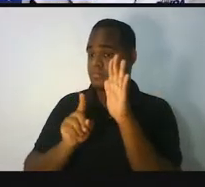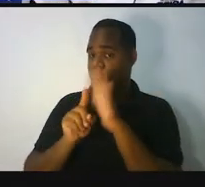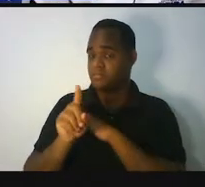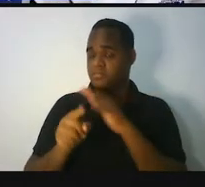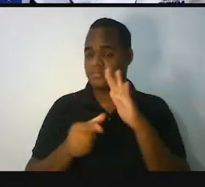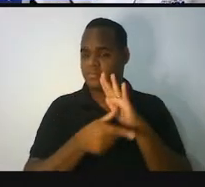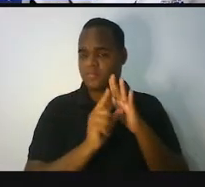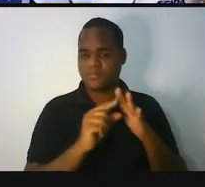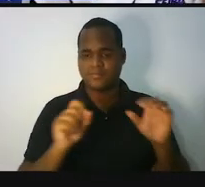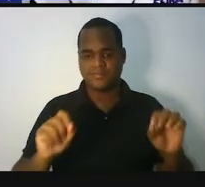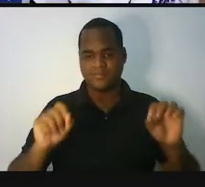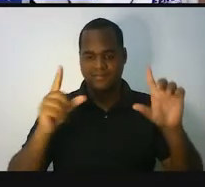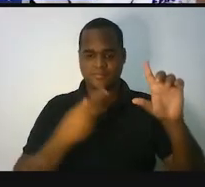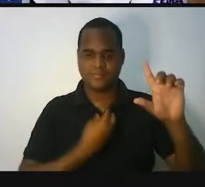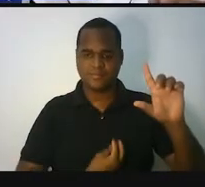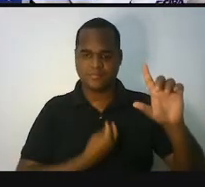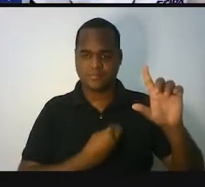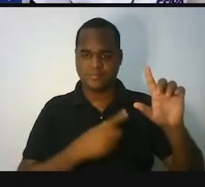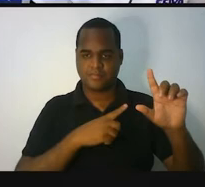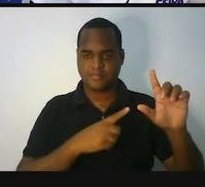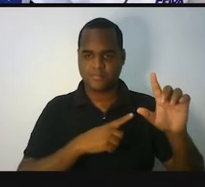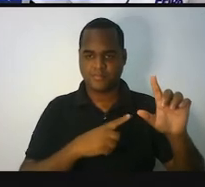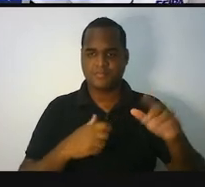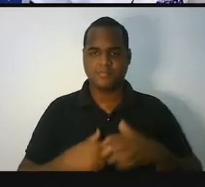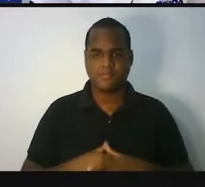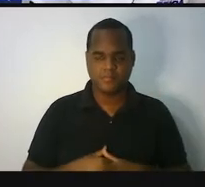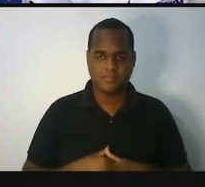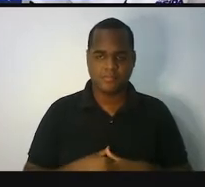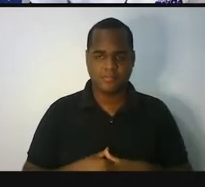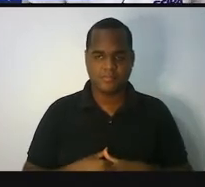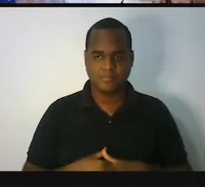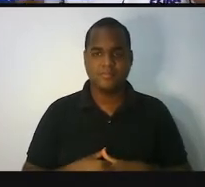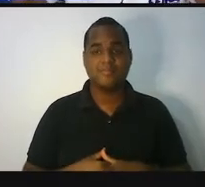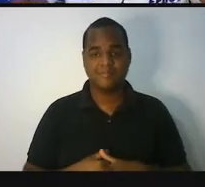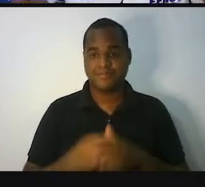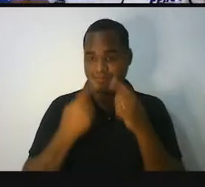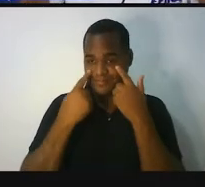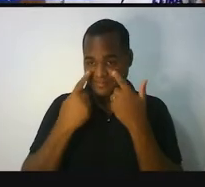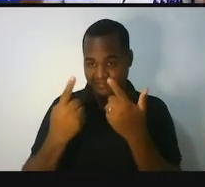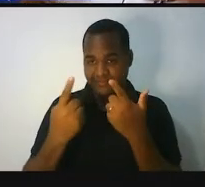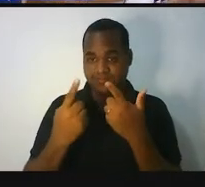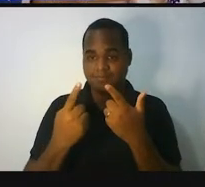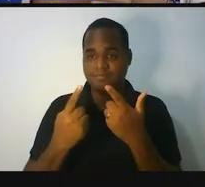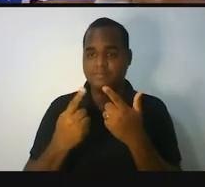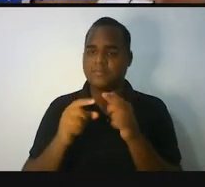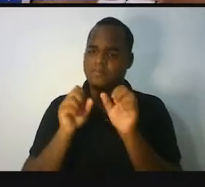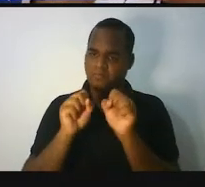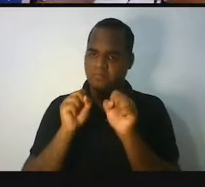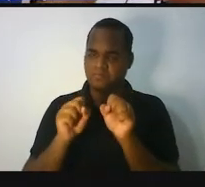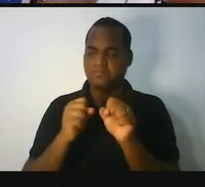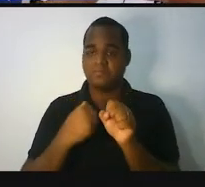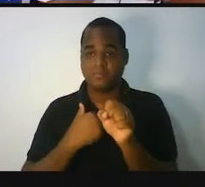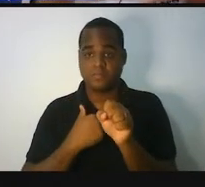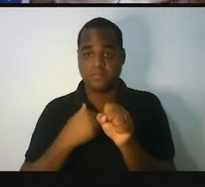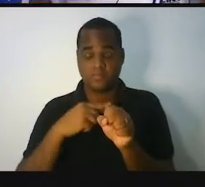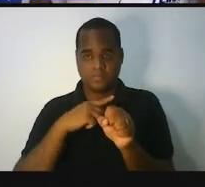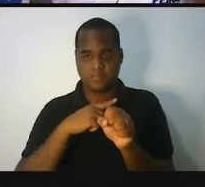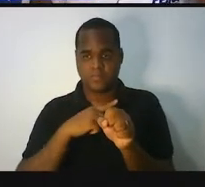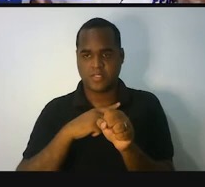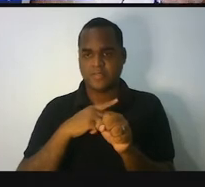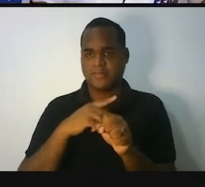na tela antes. Então, se liga aí, presta atenção. Suponha que eu tenho aqui